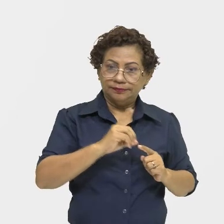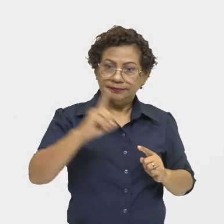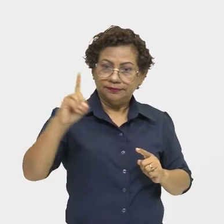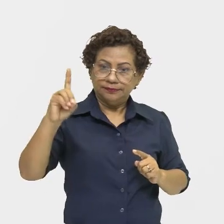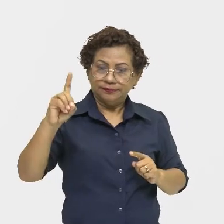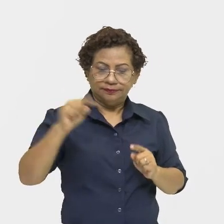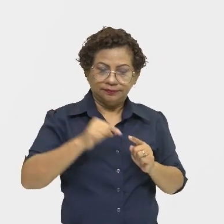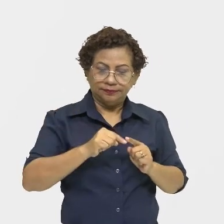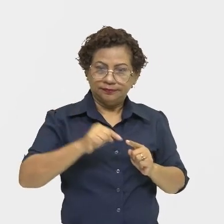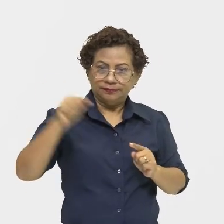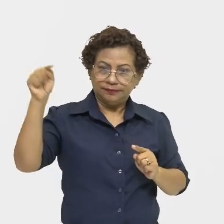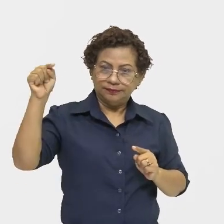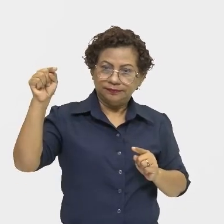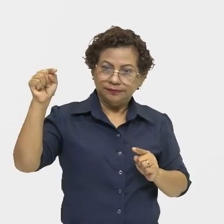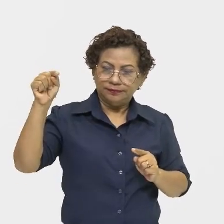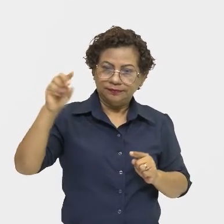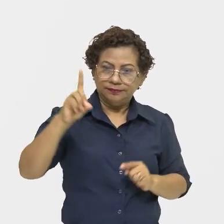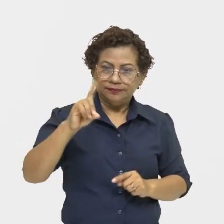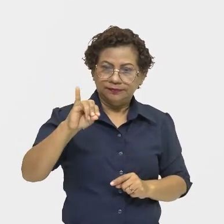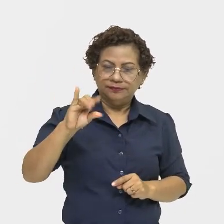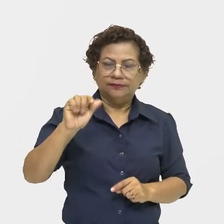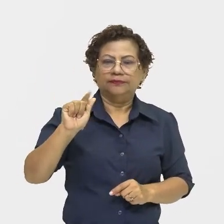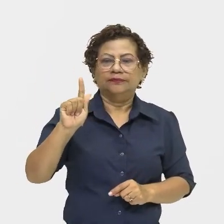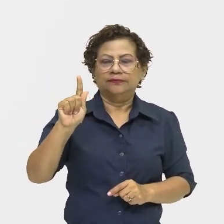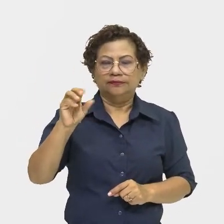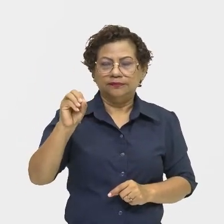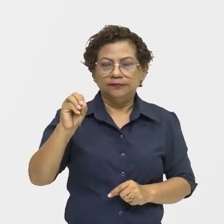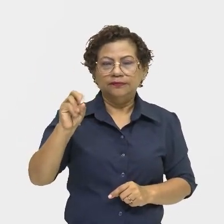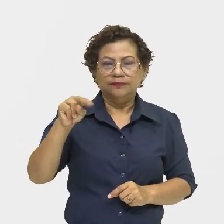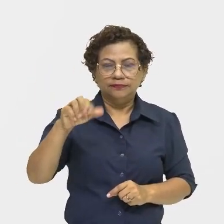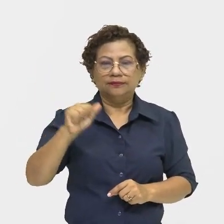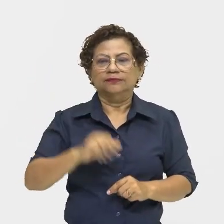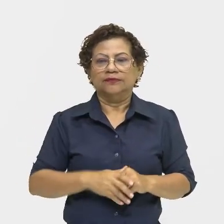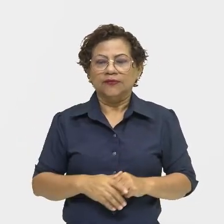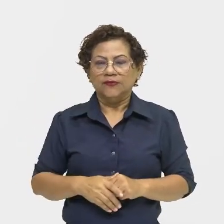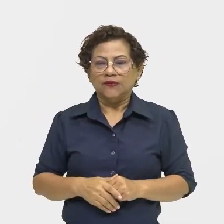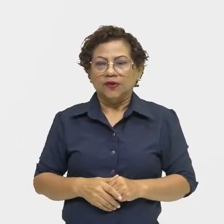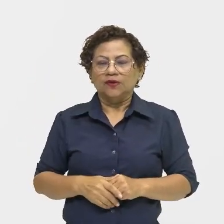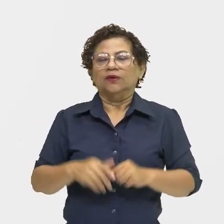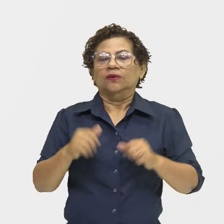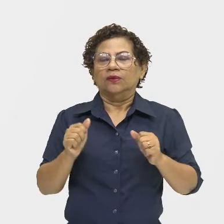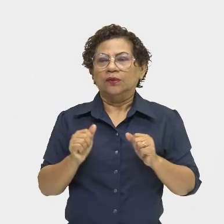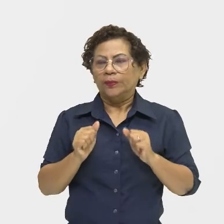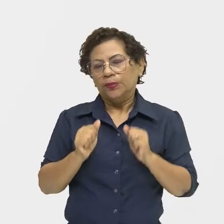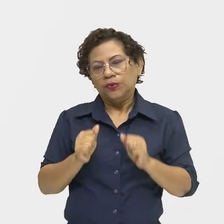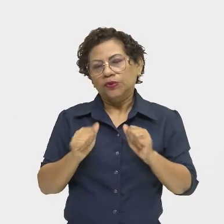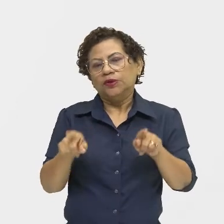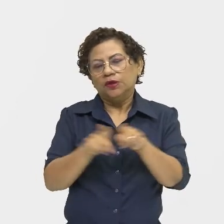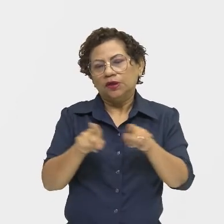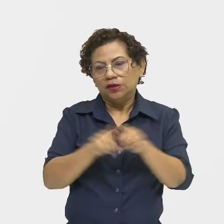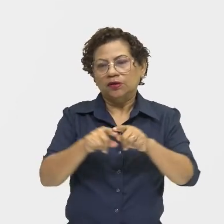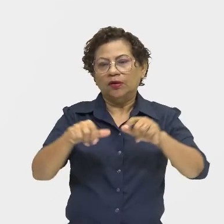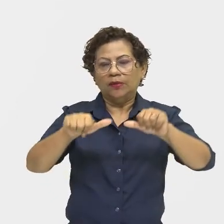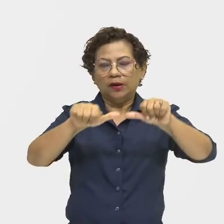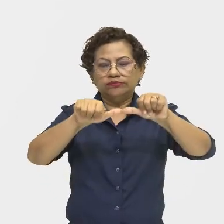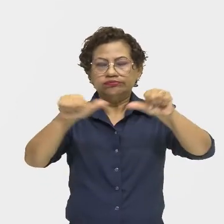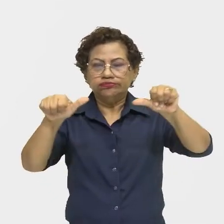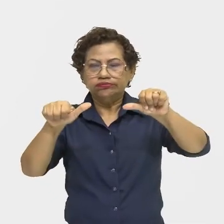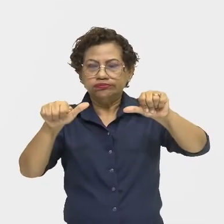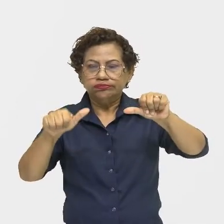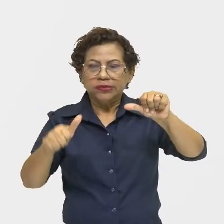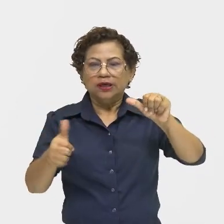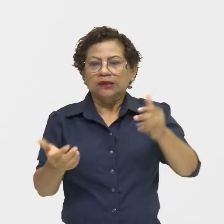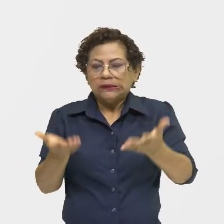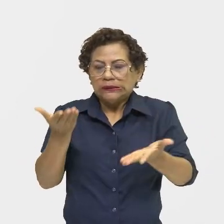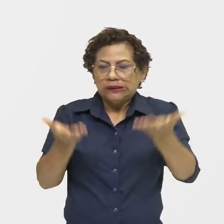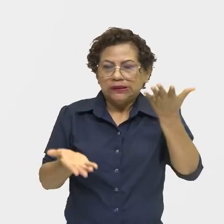estilo grandioso, monumental, retorcidos, substituindo a unidade geométrica e o equilíbrio da arte